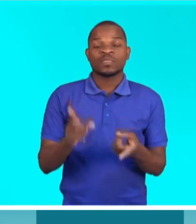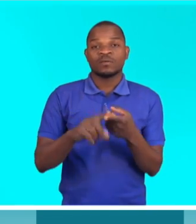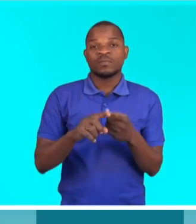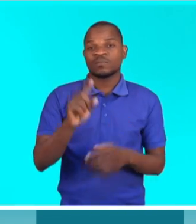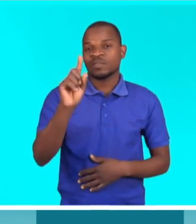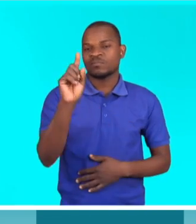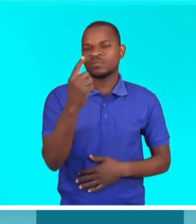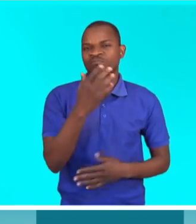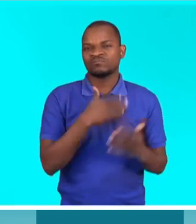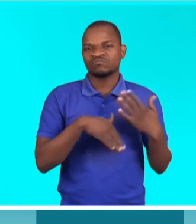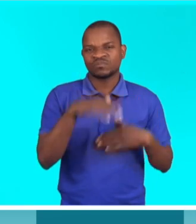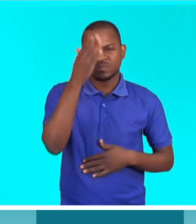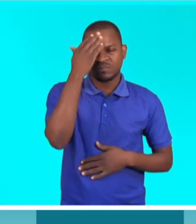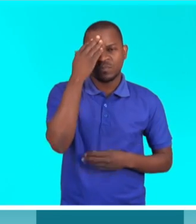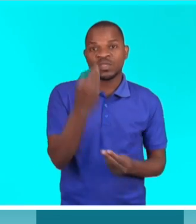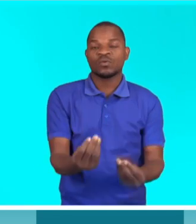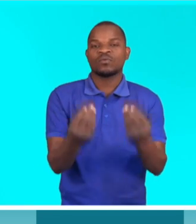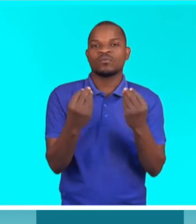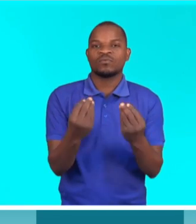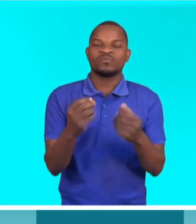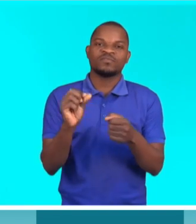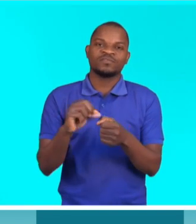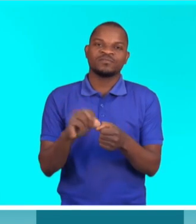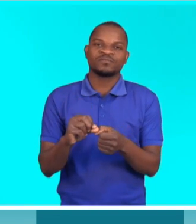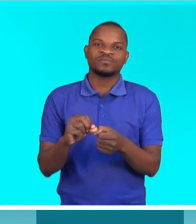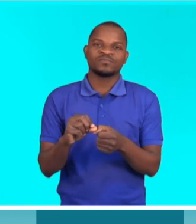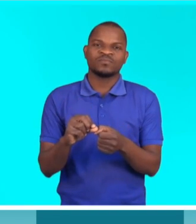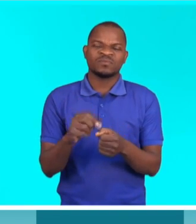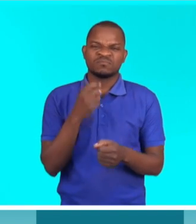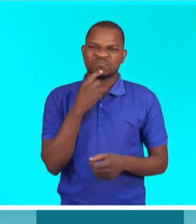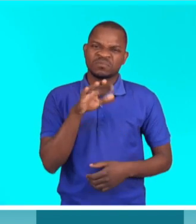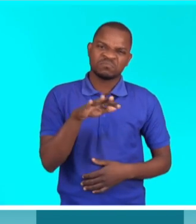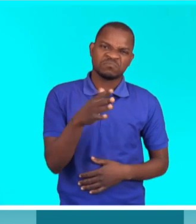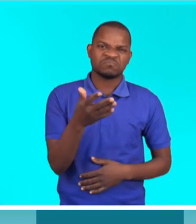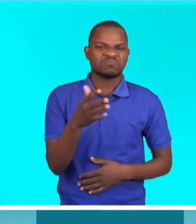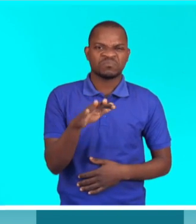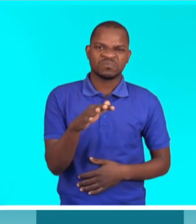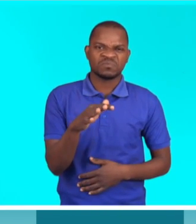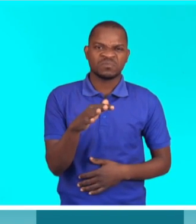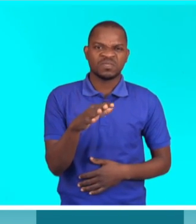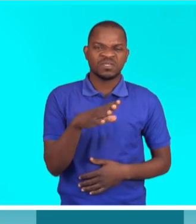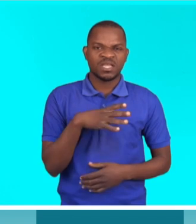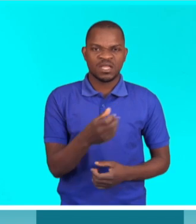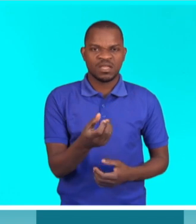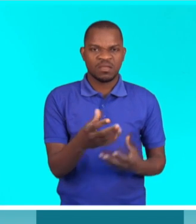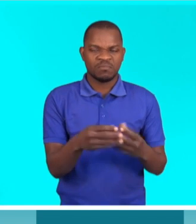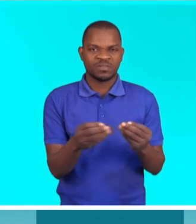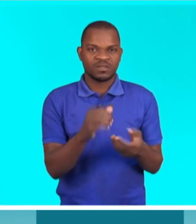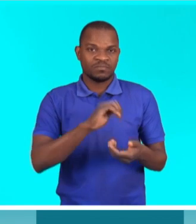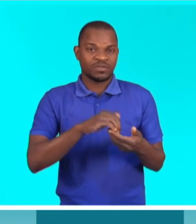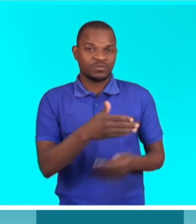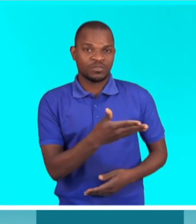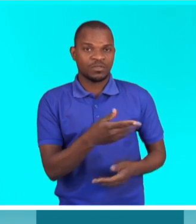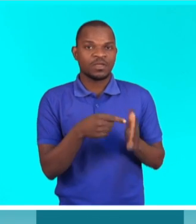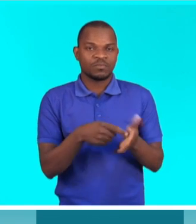Primeiro, quero saber como é que faz que tem, acho que tem mais ou menos alguma coisa assim na enfermaria, né?